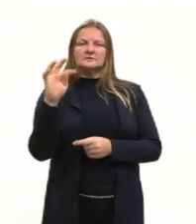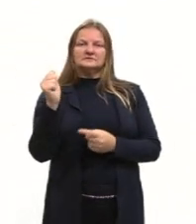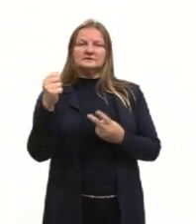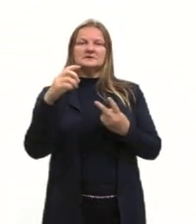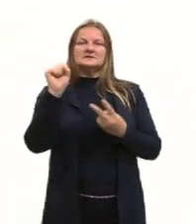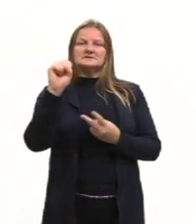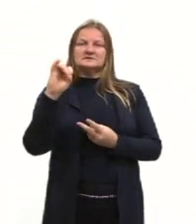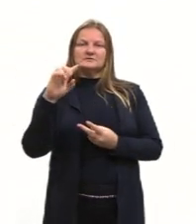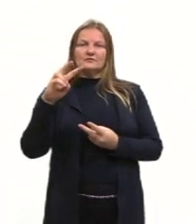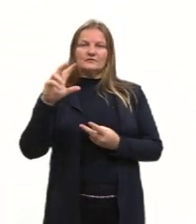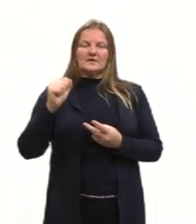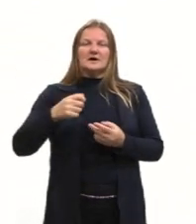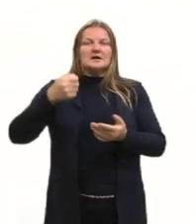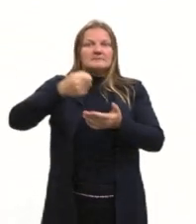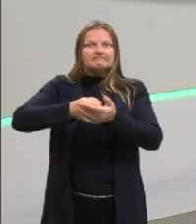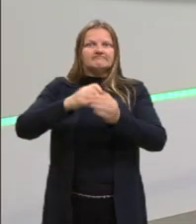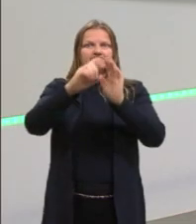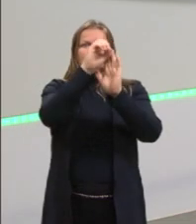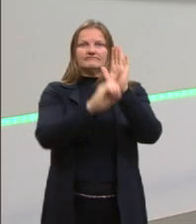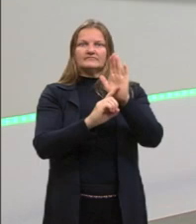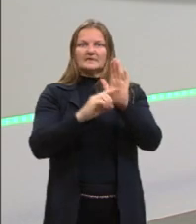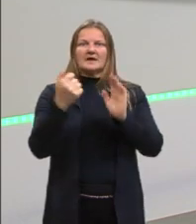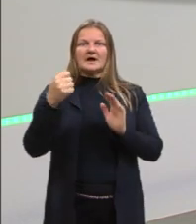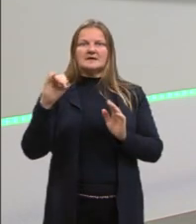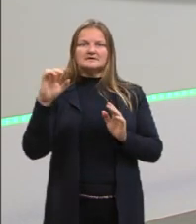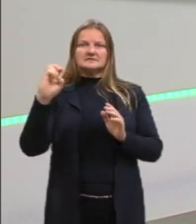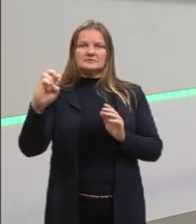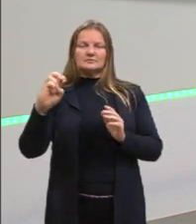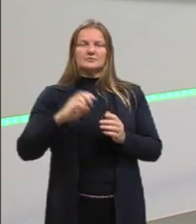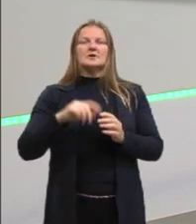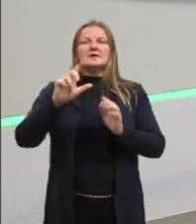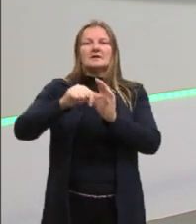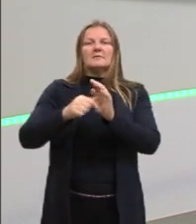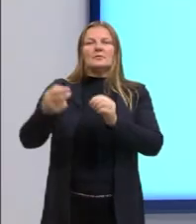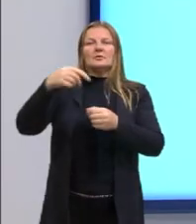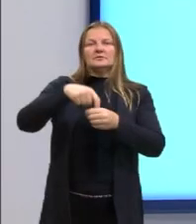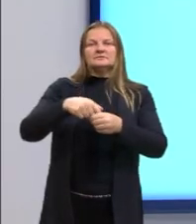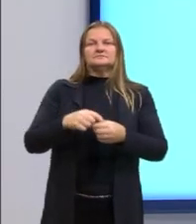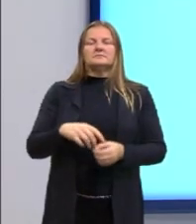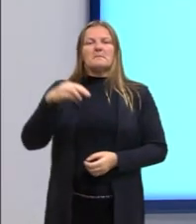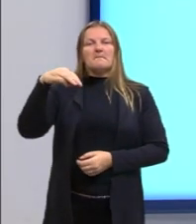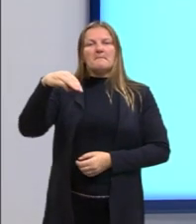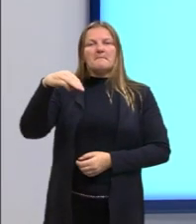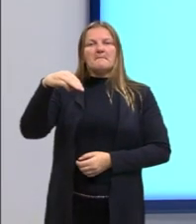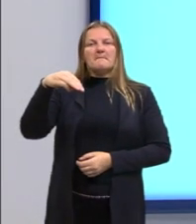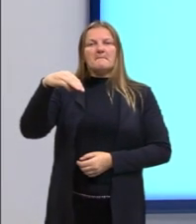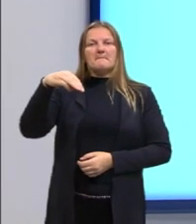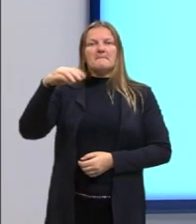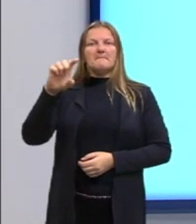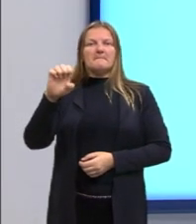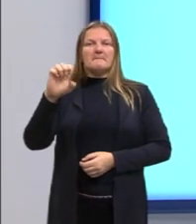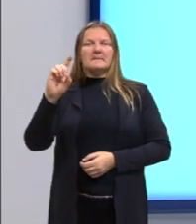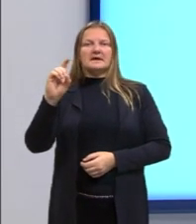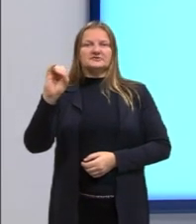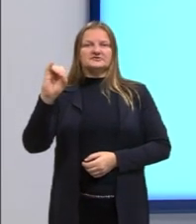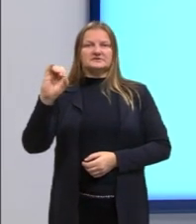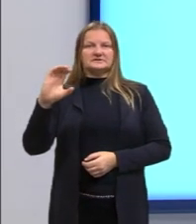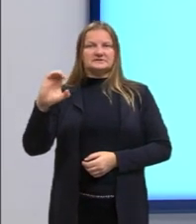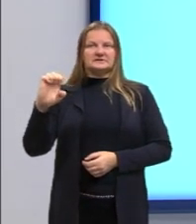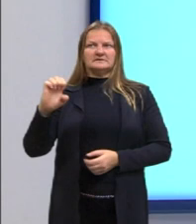por decretar o AI-5. Depois, vem Garrastazu Médici, esse senhor aqui.